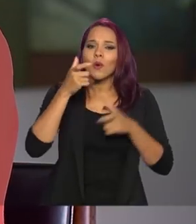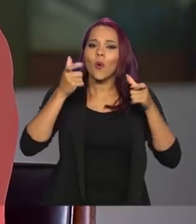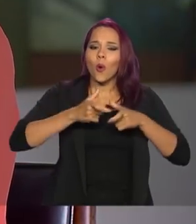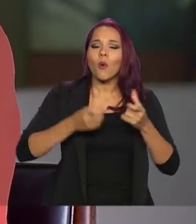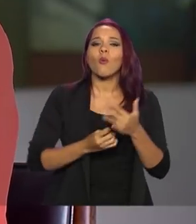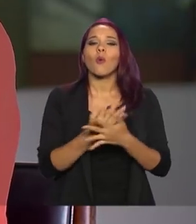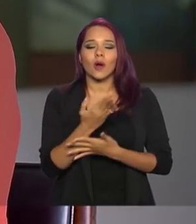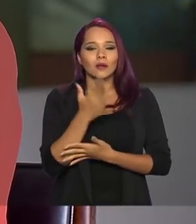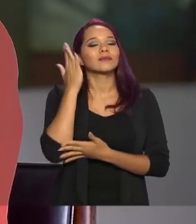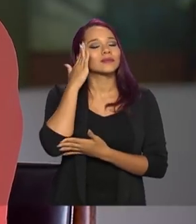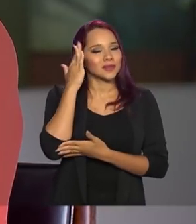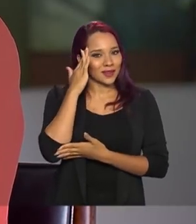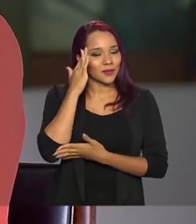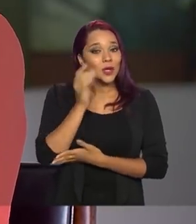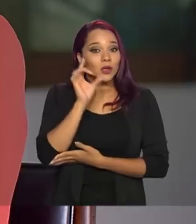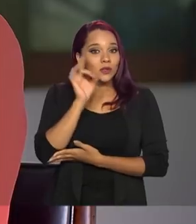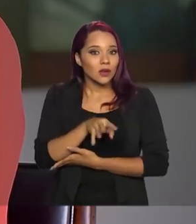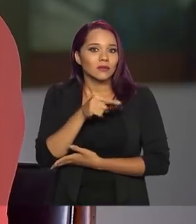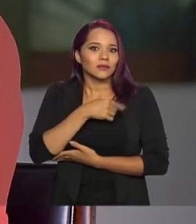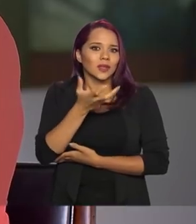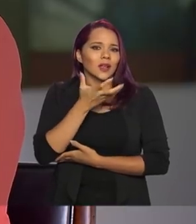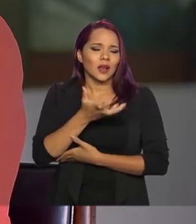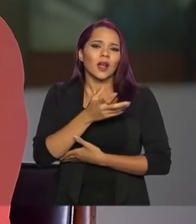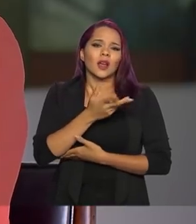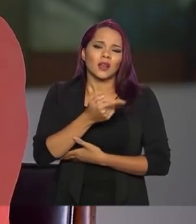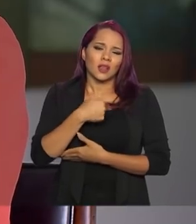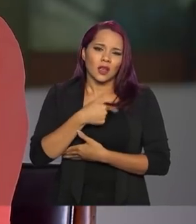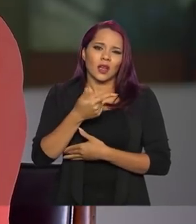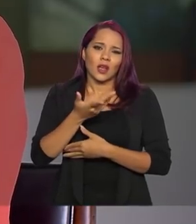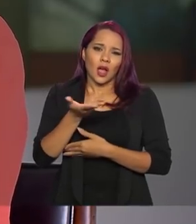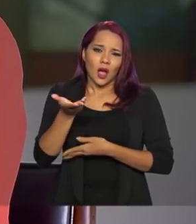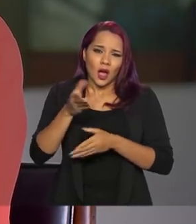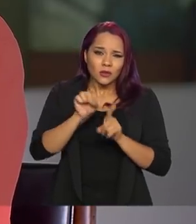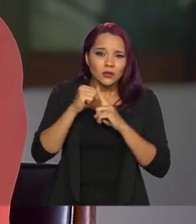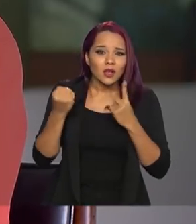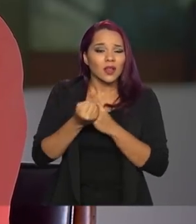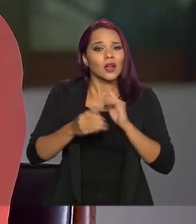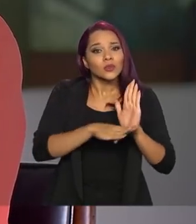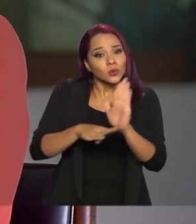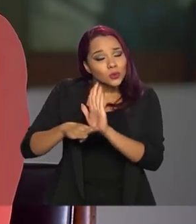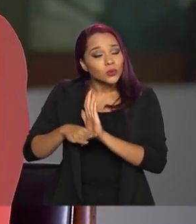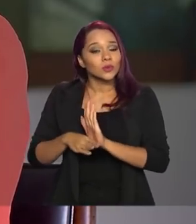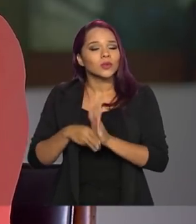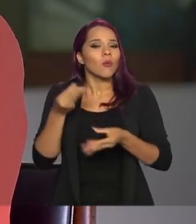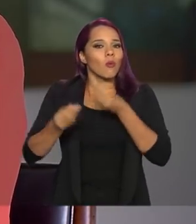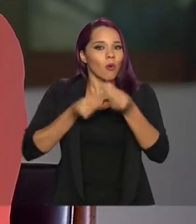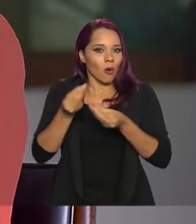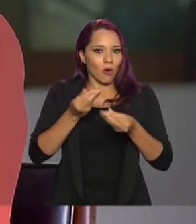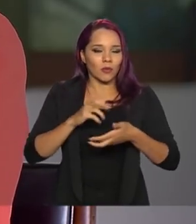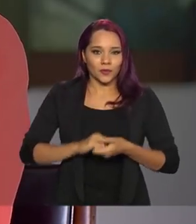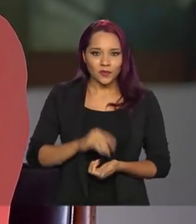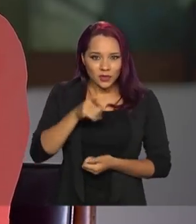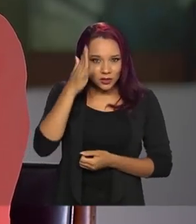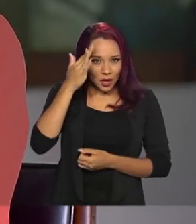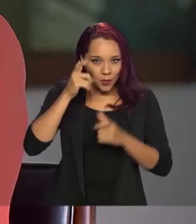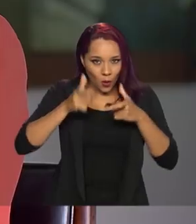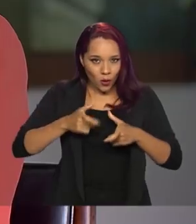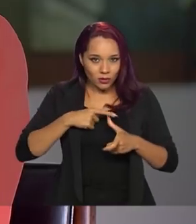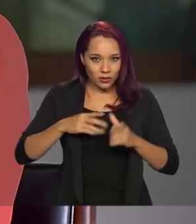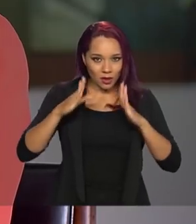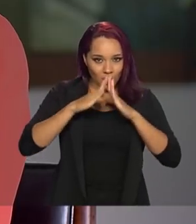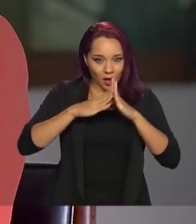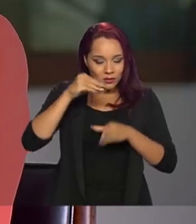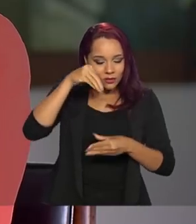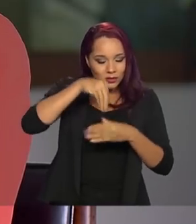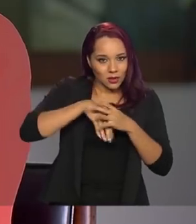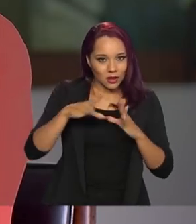quantos são, mas mesmo assim, a gente queria muito contar com a colaboração da sociedade. De que forma? Você sabe onde tem um abrigo na